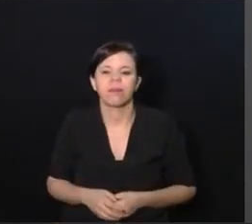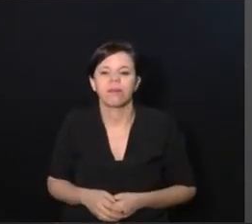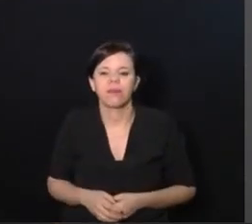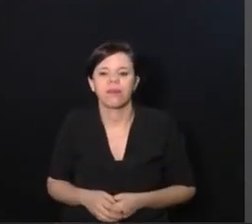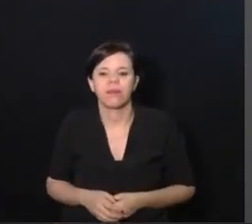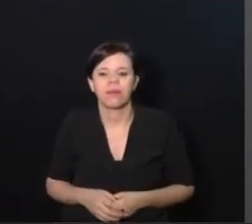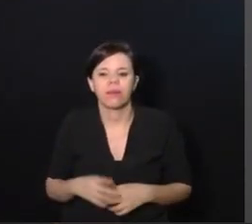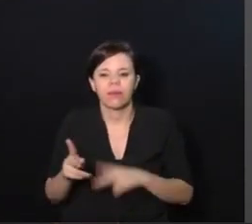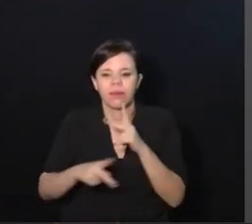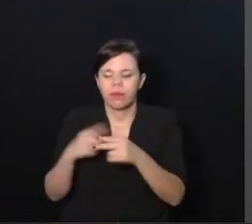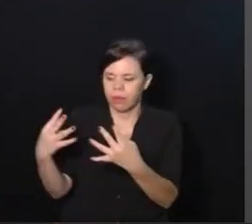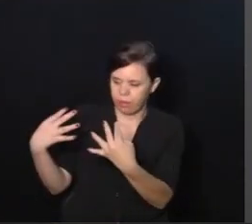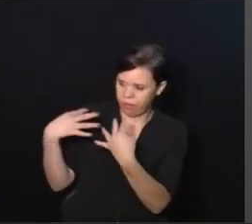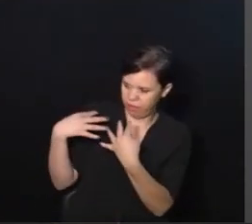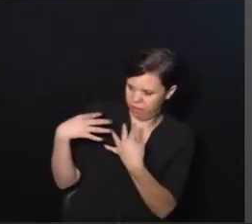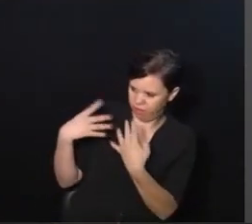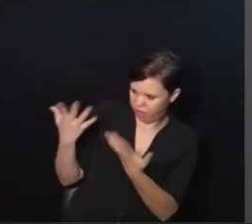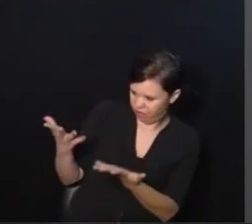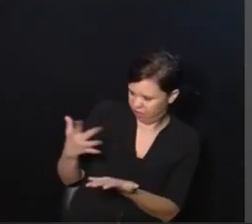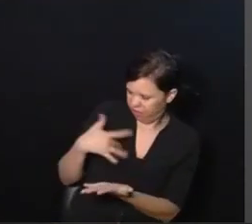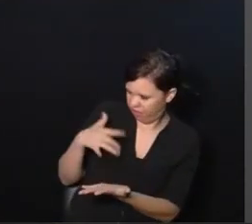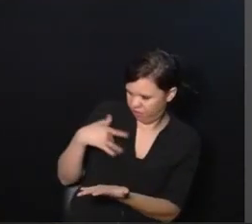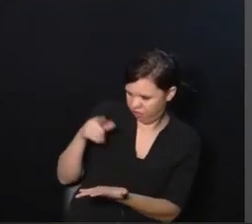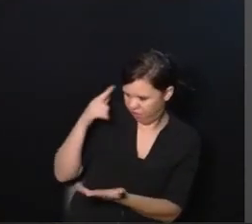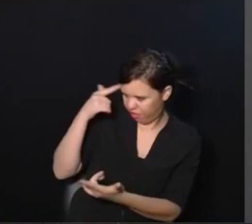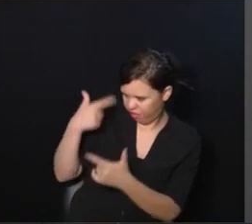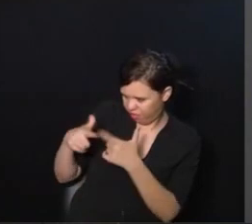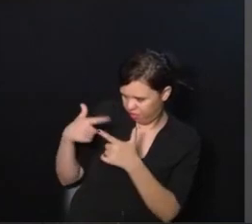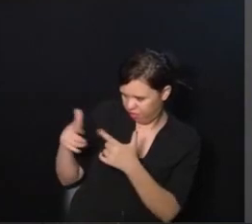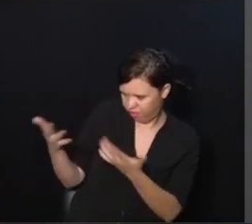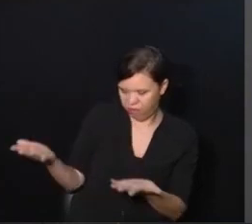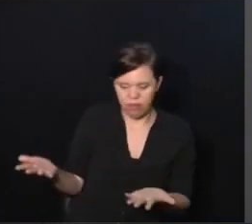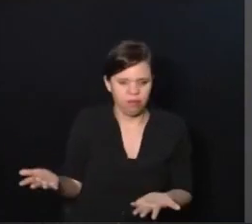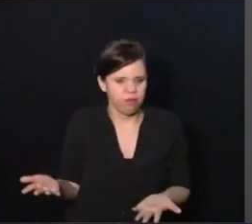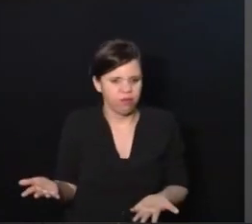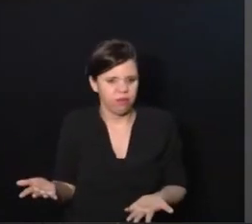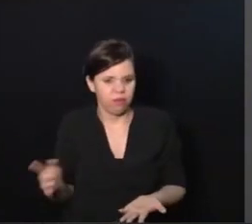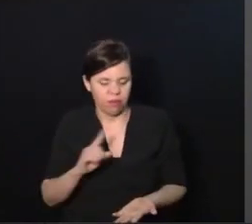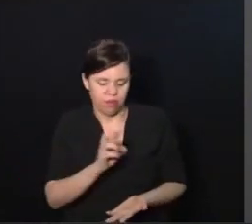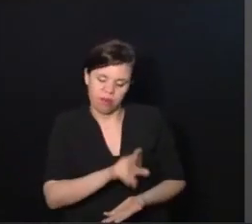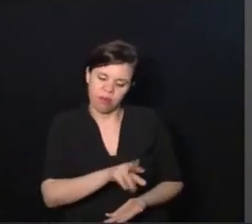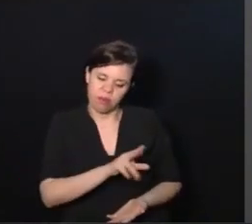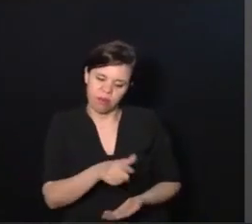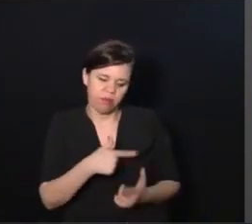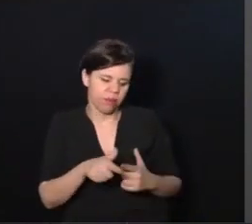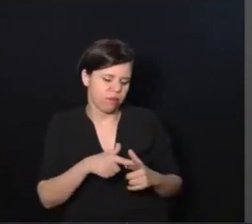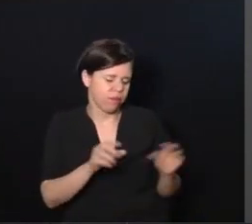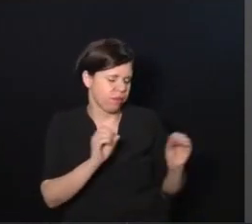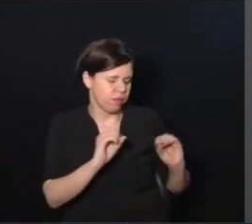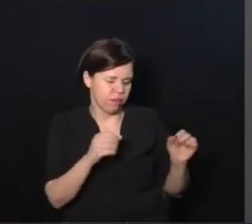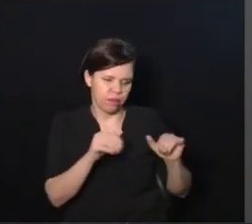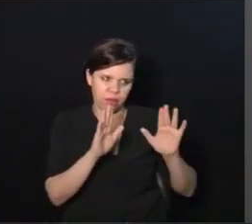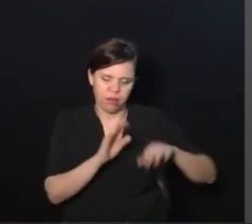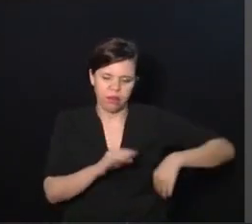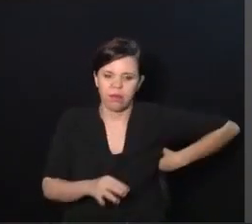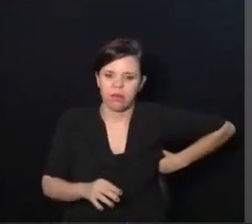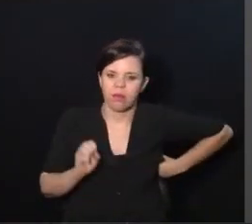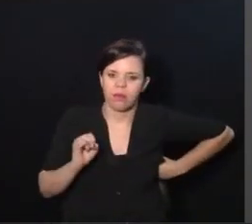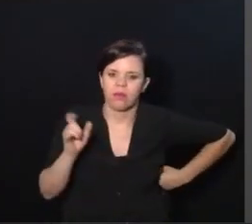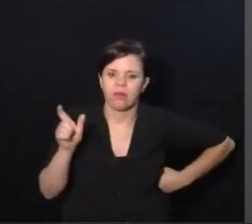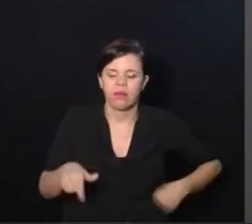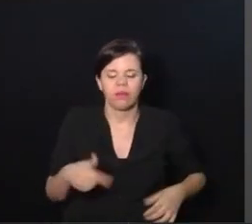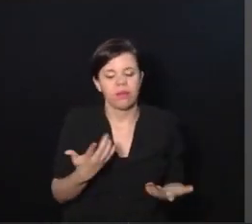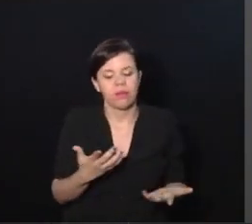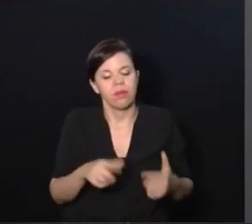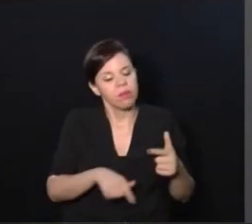E aí os outros olhando e assim, tadinho, olha só, ele tem um probleminha a mais. Não, o fulano não era para ter tido o probleminha a mais se alguém tivesse